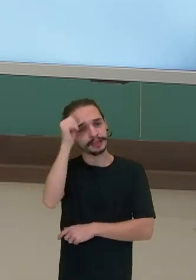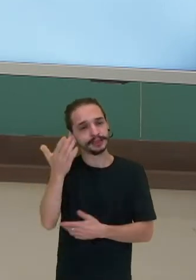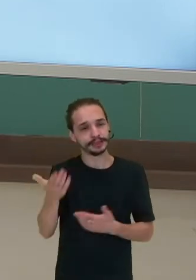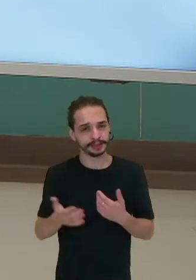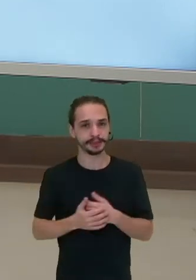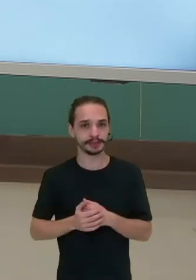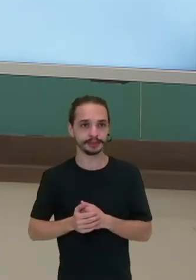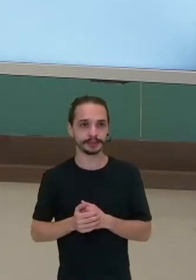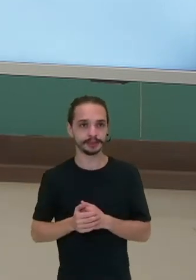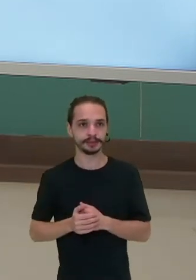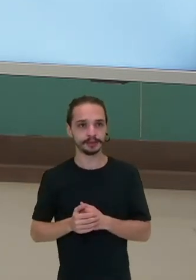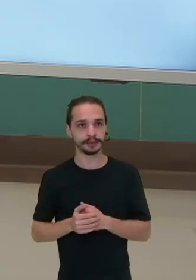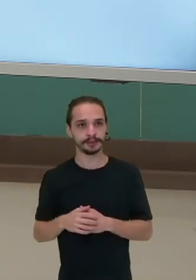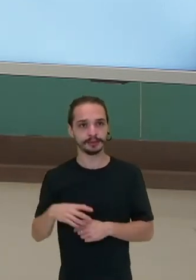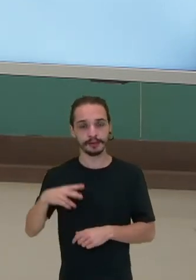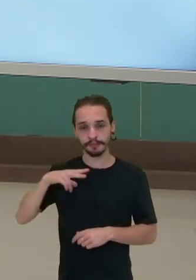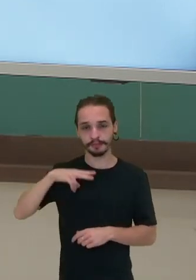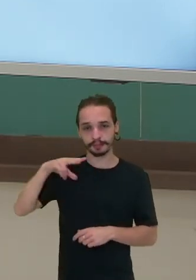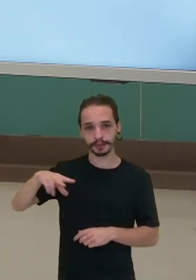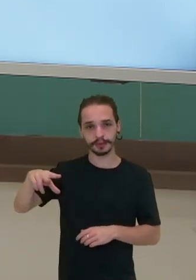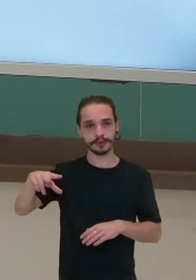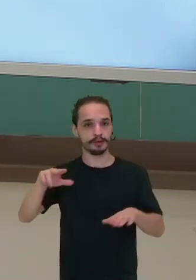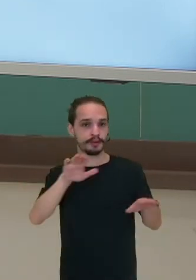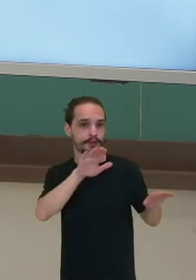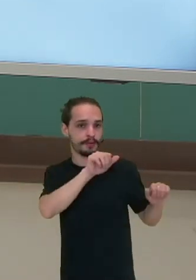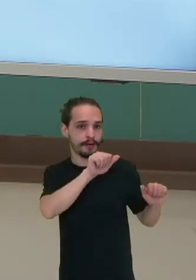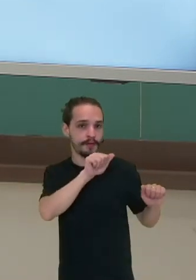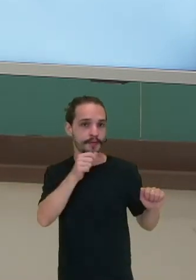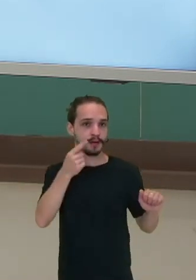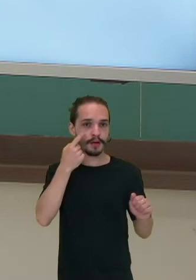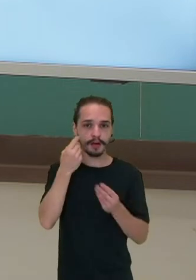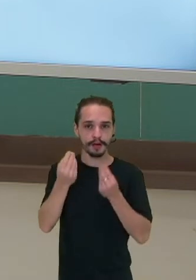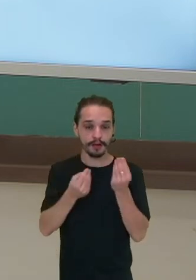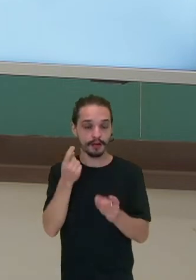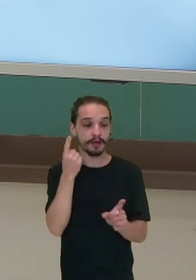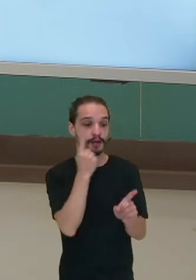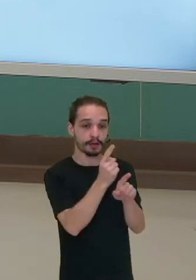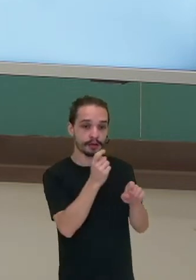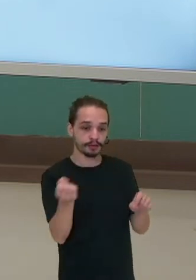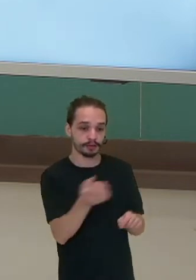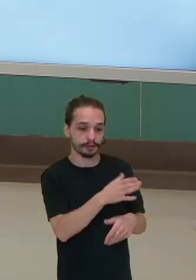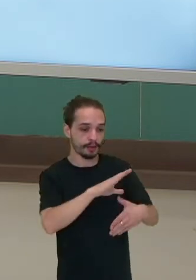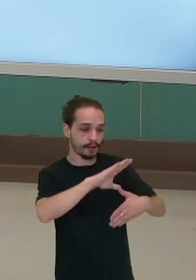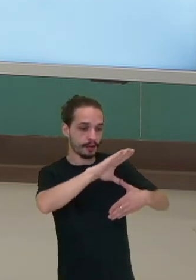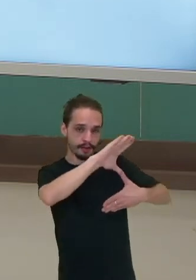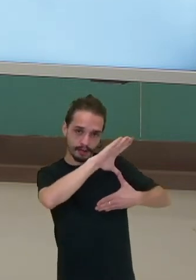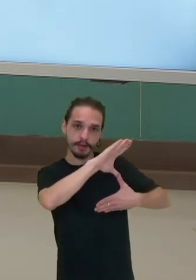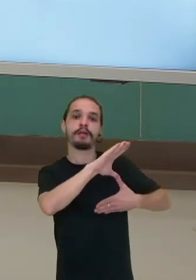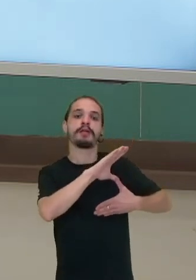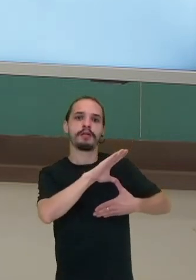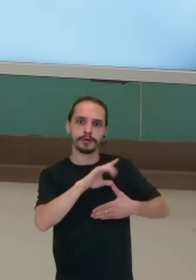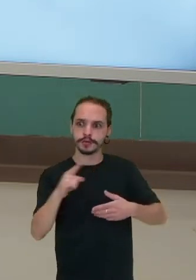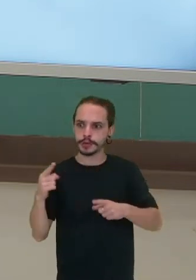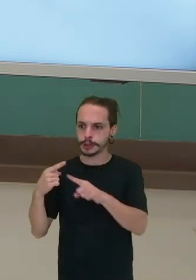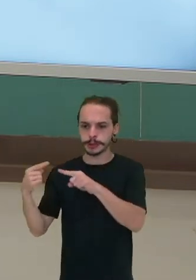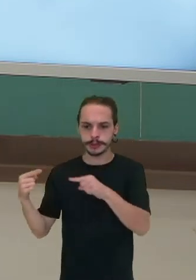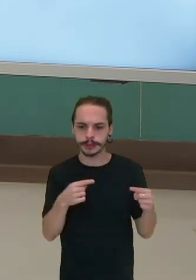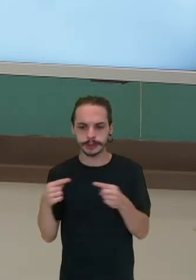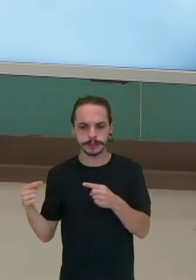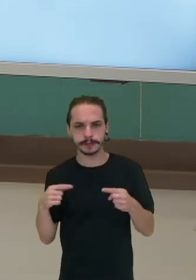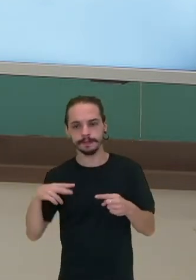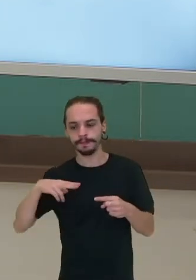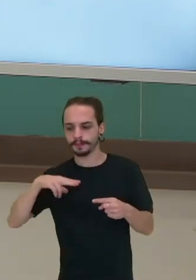Portugal e Espanha no mapa. Esse, o encontro desse novo continente, acirrou a rivalidade, então, entre Portugal e Espanha